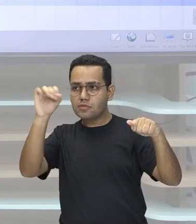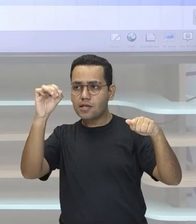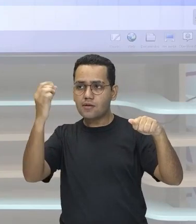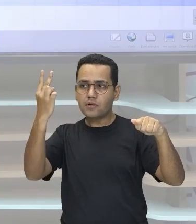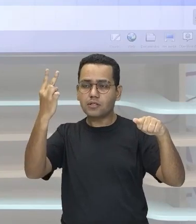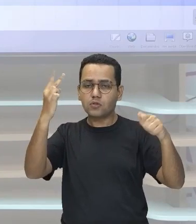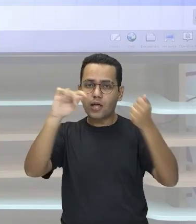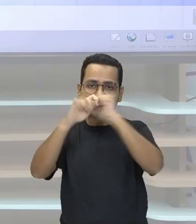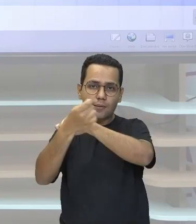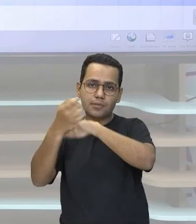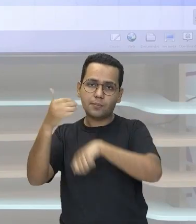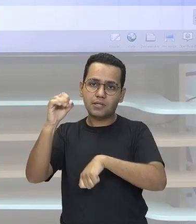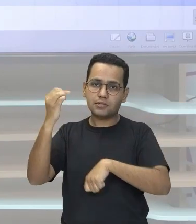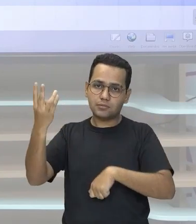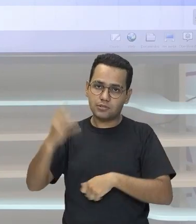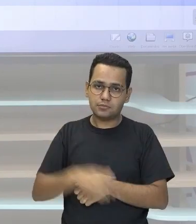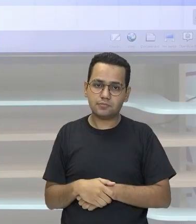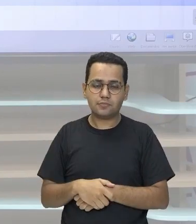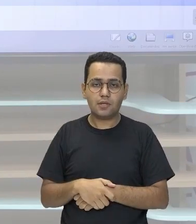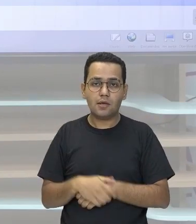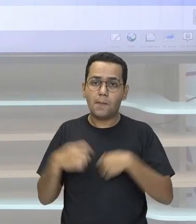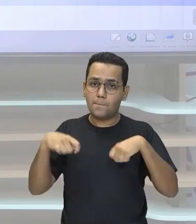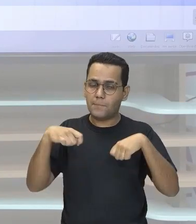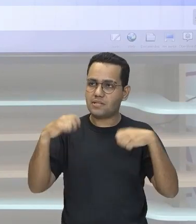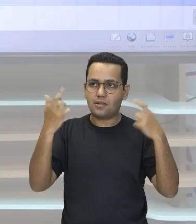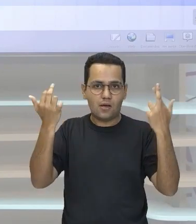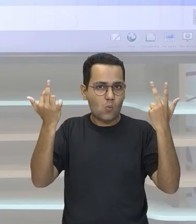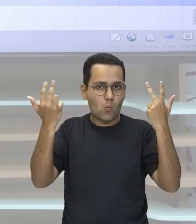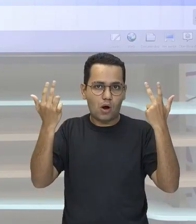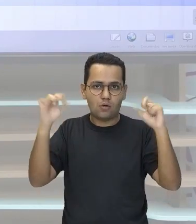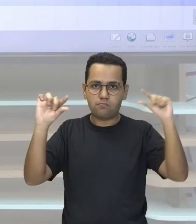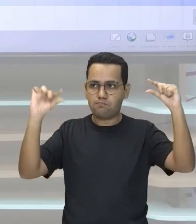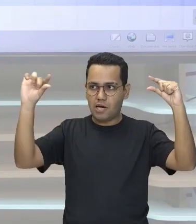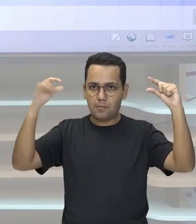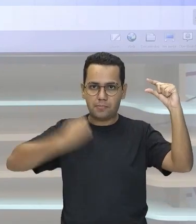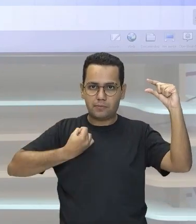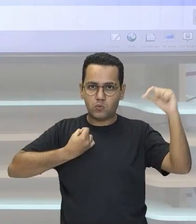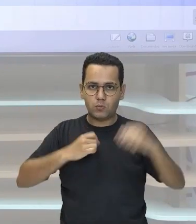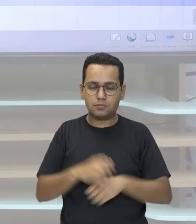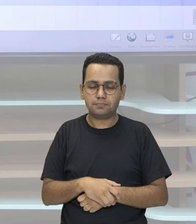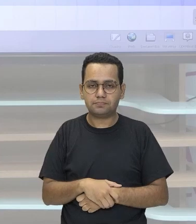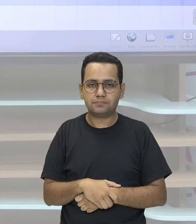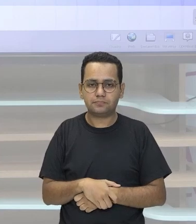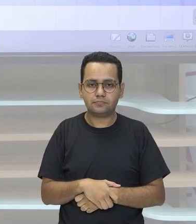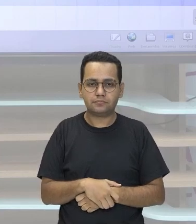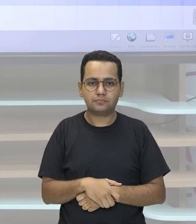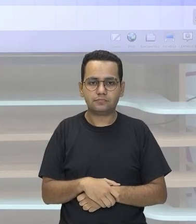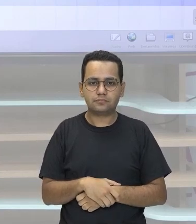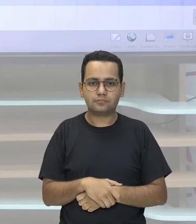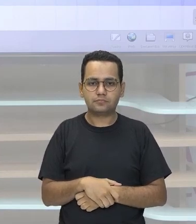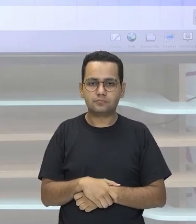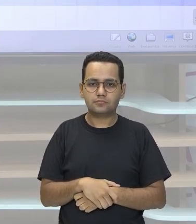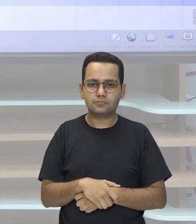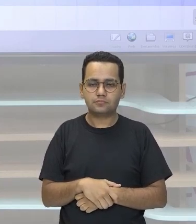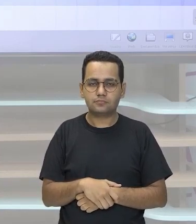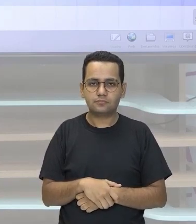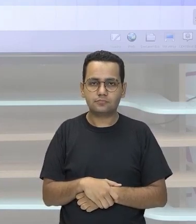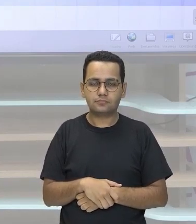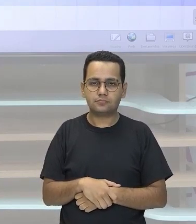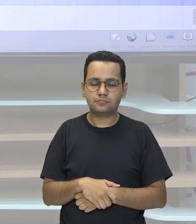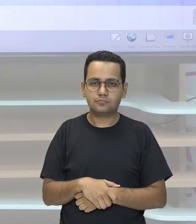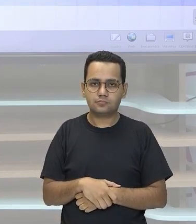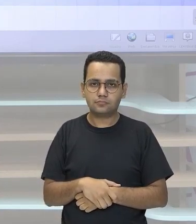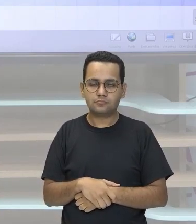Por quê? Porque elas devem estar Na mesma grandeza Ou seja Você vai manipular